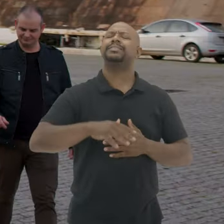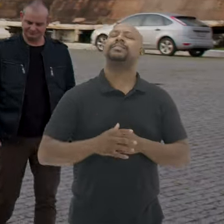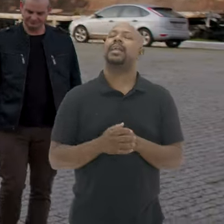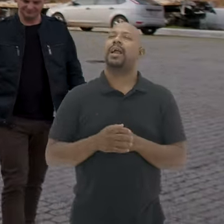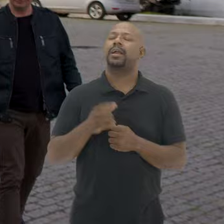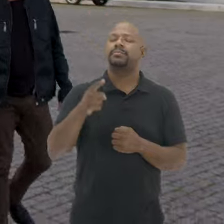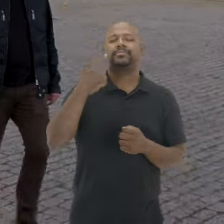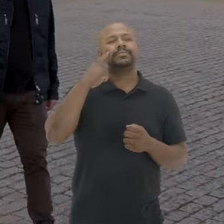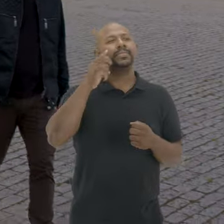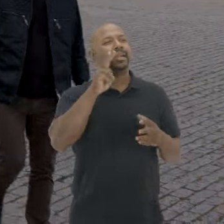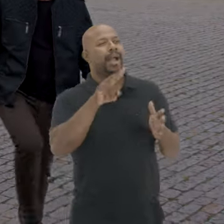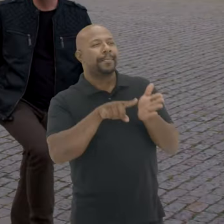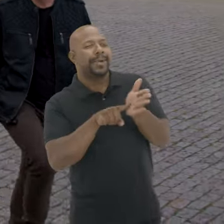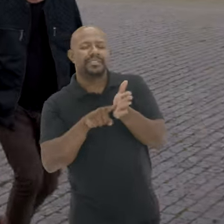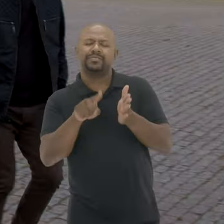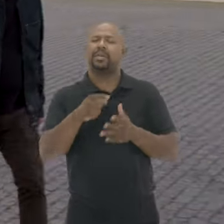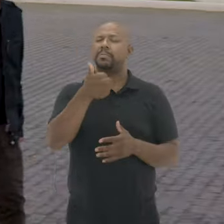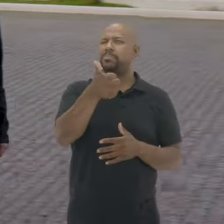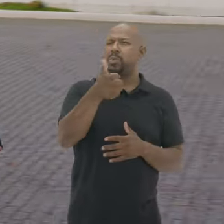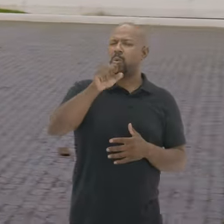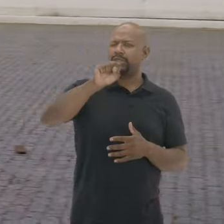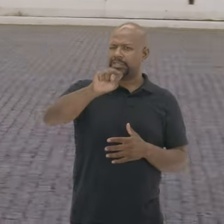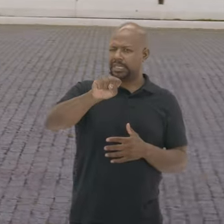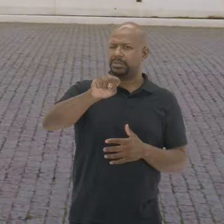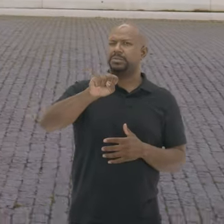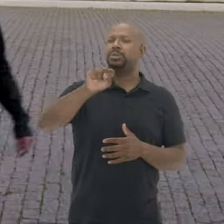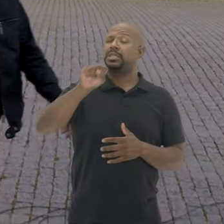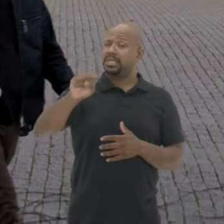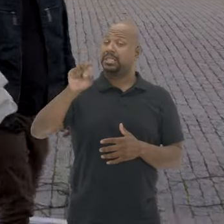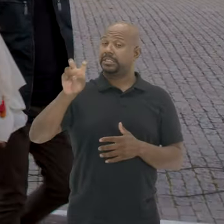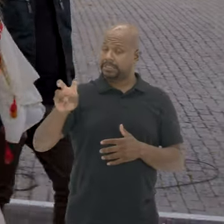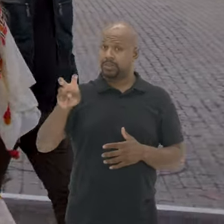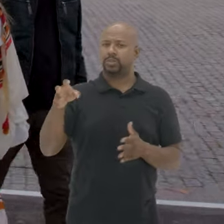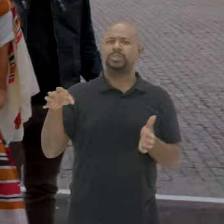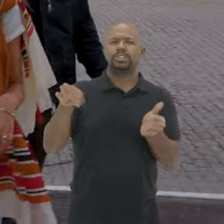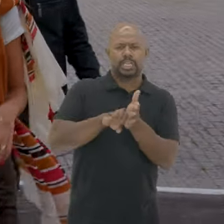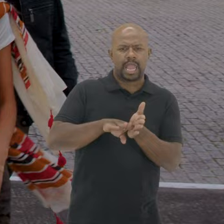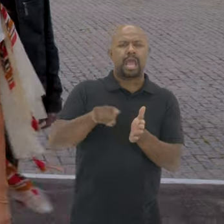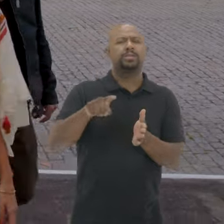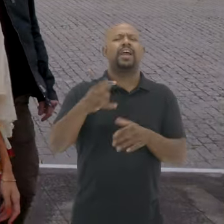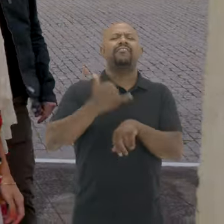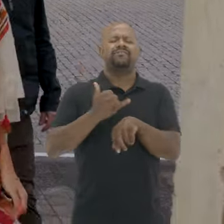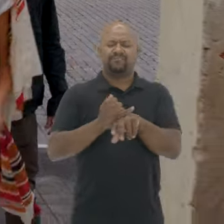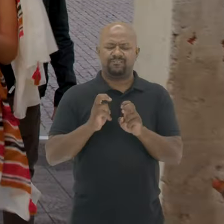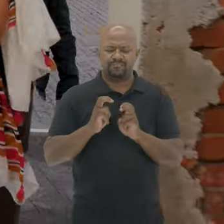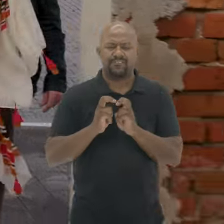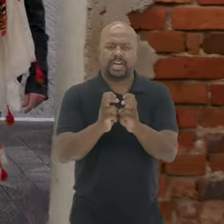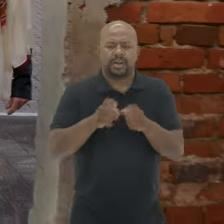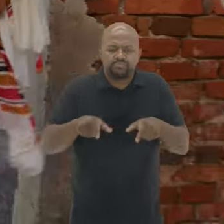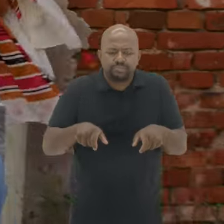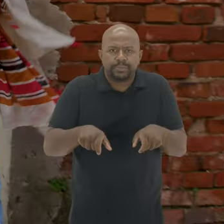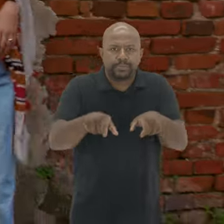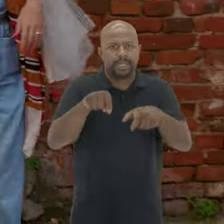nossa viagem Porque foi em 1885 Que chegaram os trilhos aqui em Santa Maria